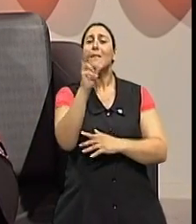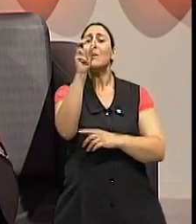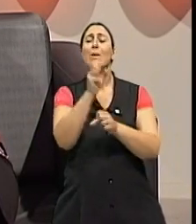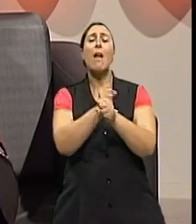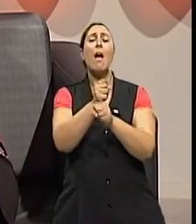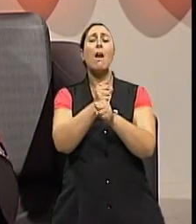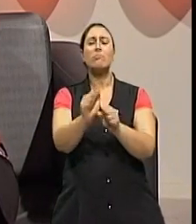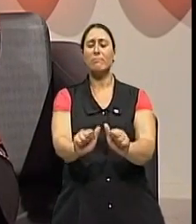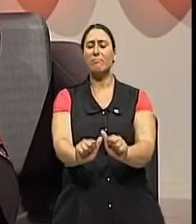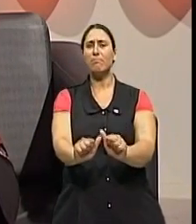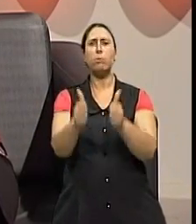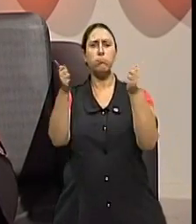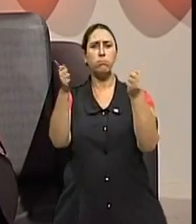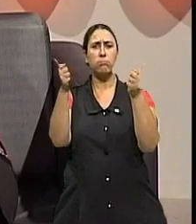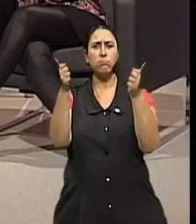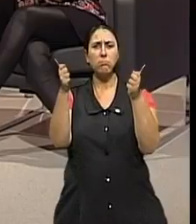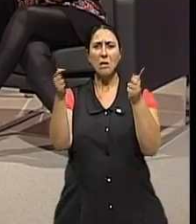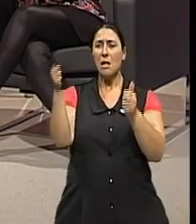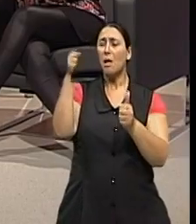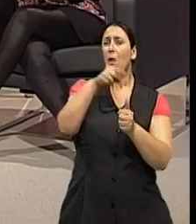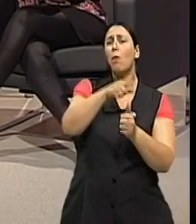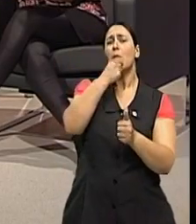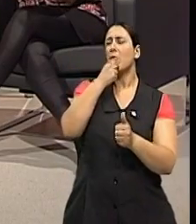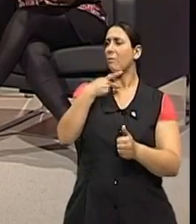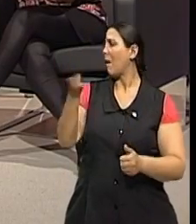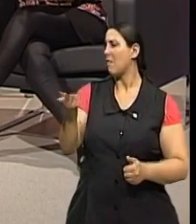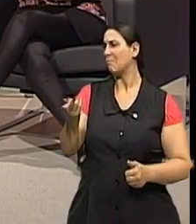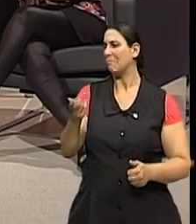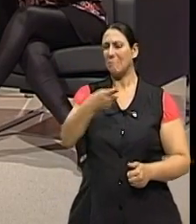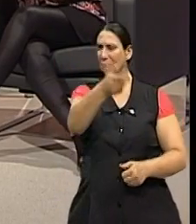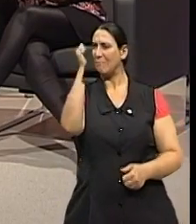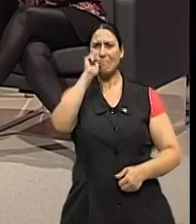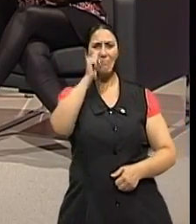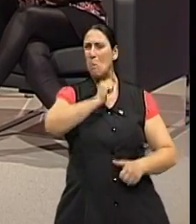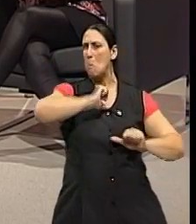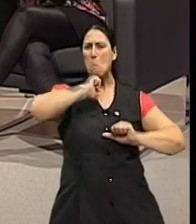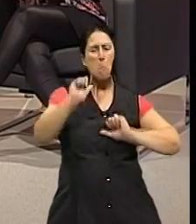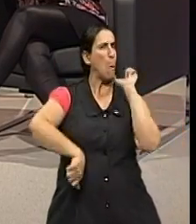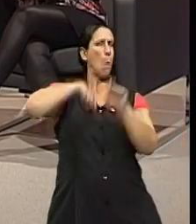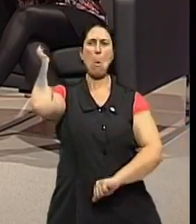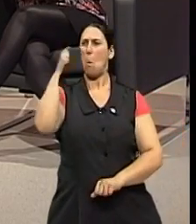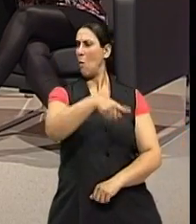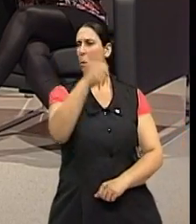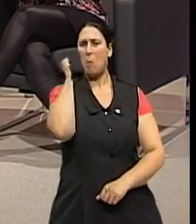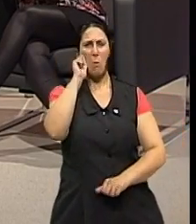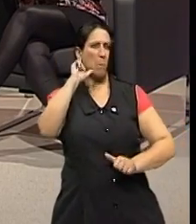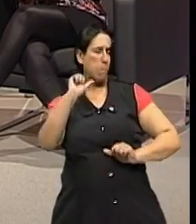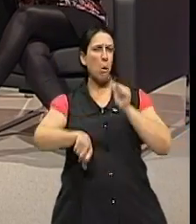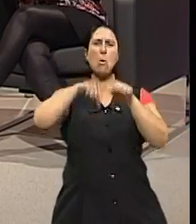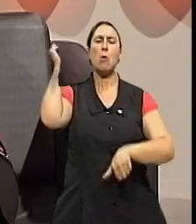e os homens dizendo assim, esta mulher não é a mesma. Bom, a mesma ela não é mesmo, né? Isso a gente sabe. E a gente está